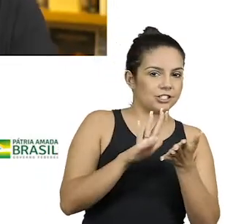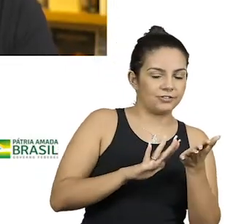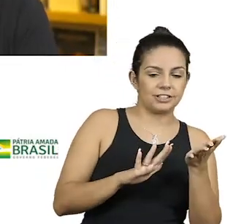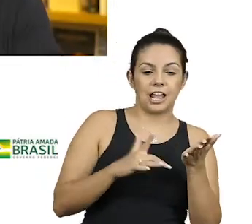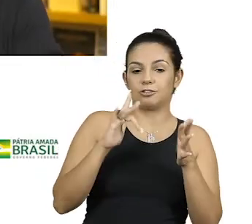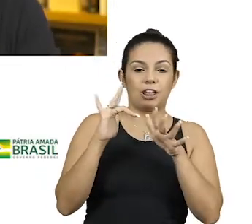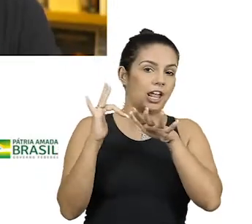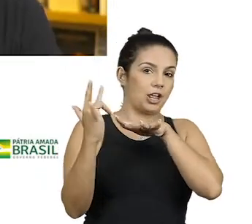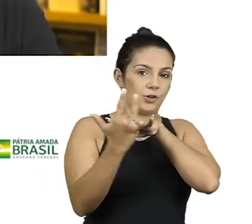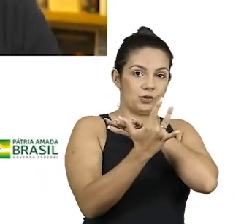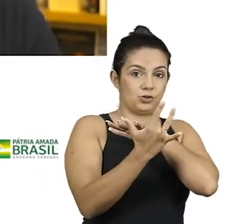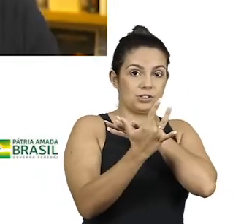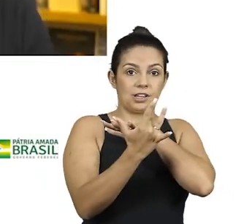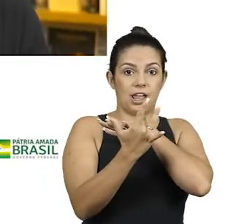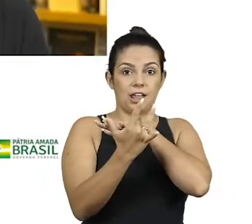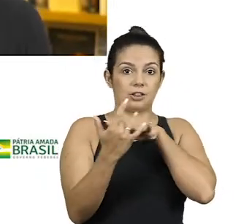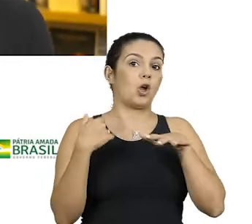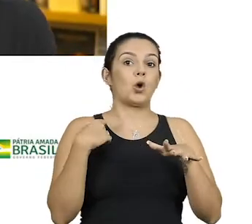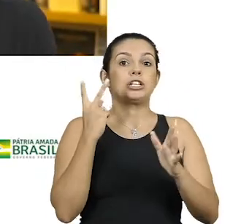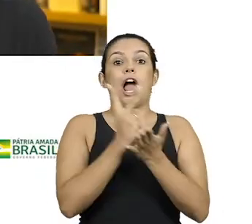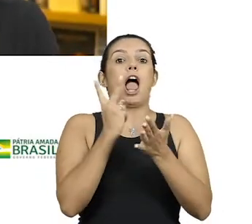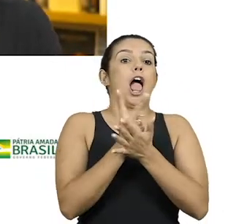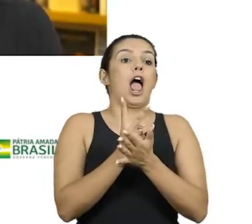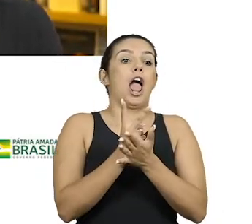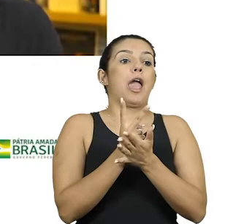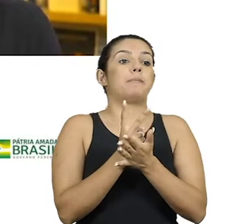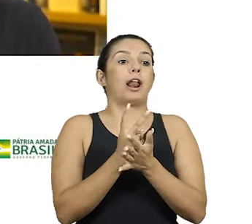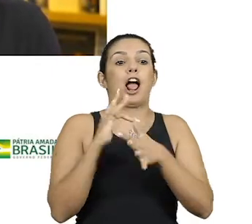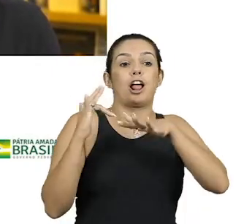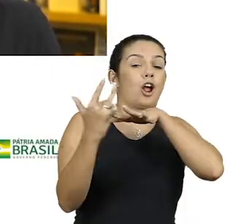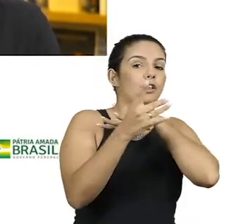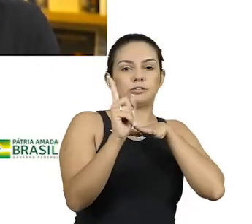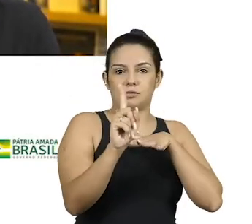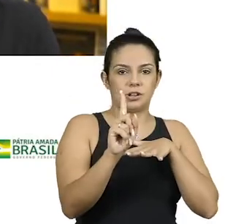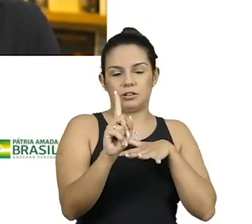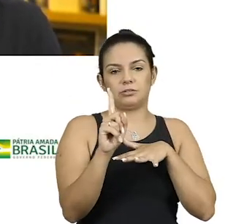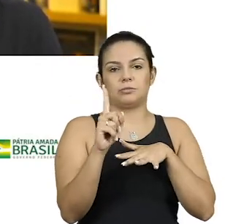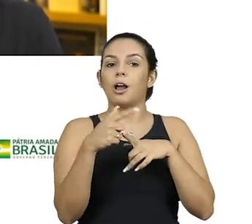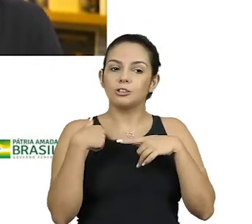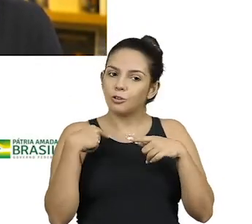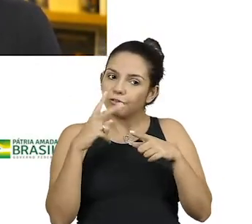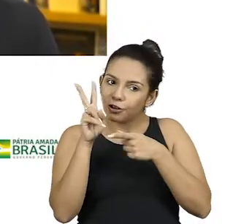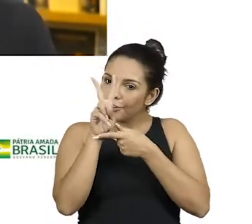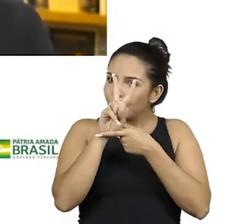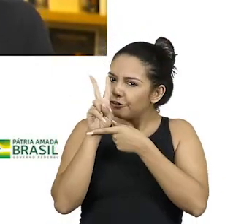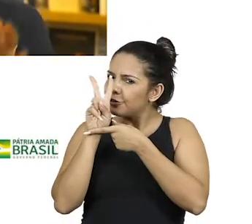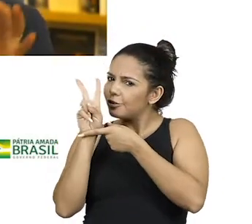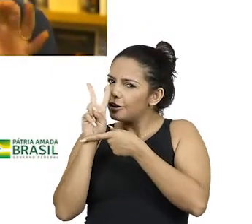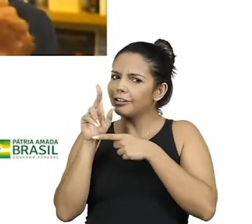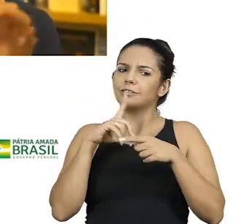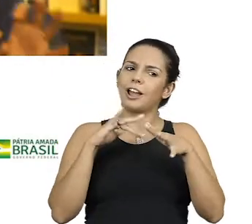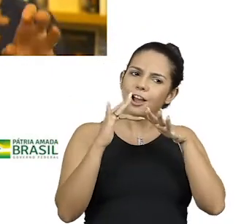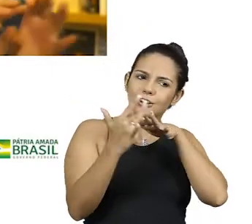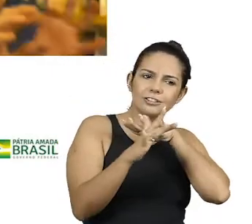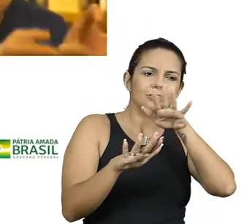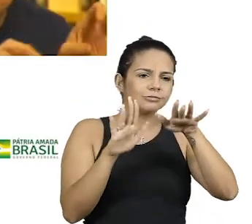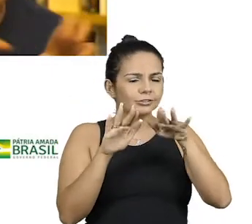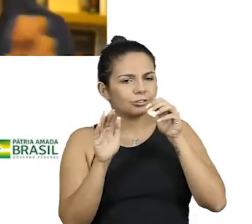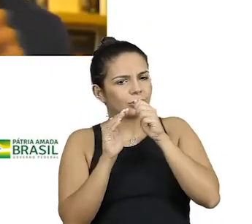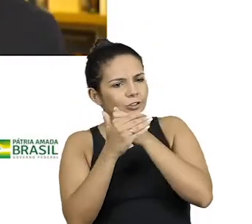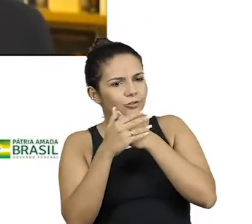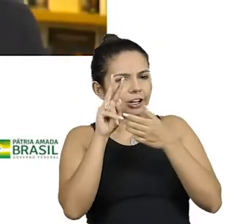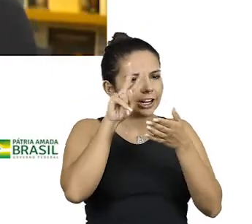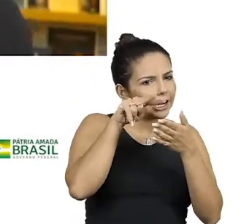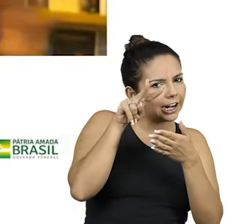sociais ativa, mas eu tenho atividade passiva nas redes sociais. fico entrando ali escondidinho,